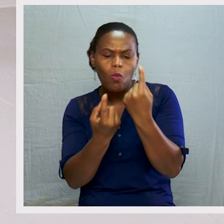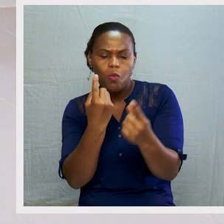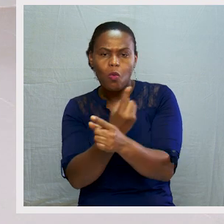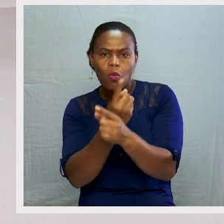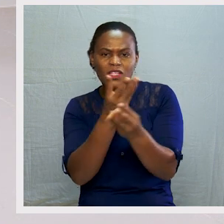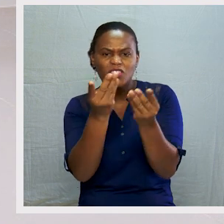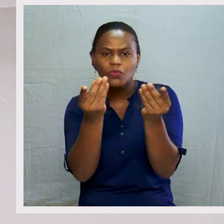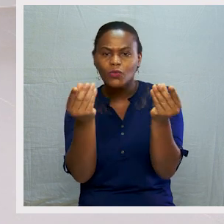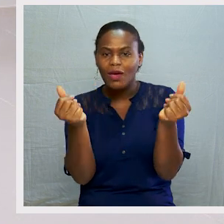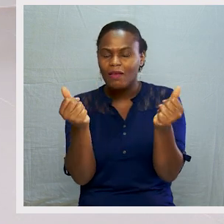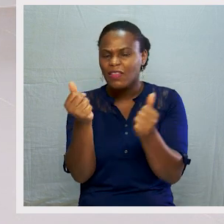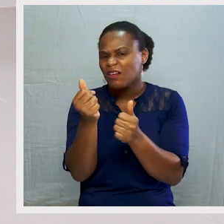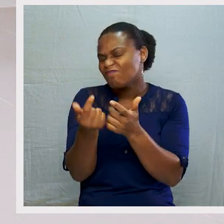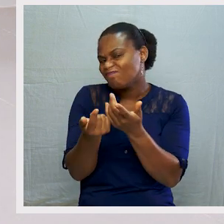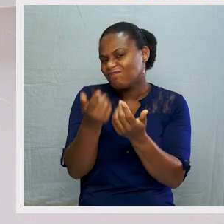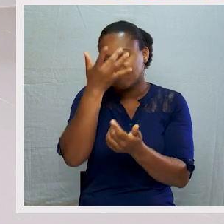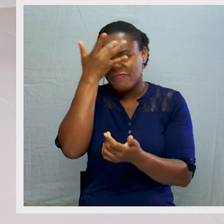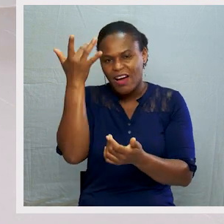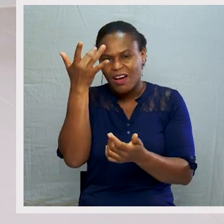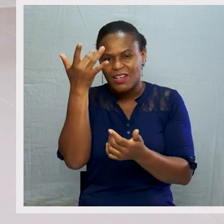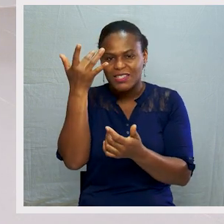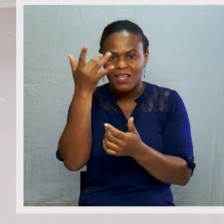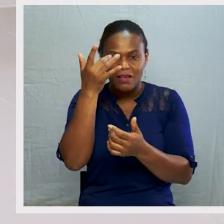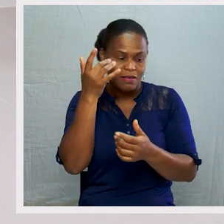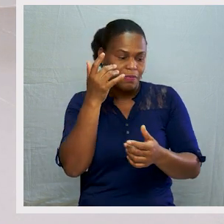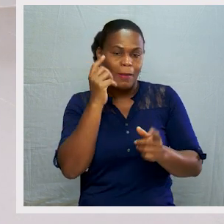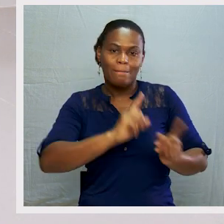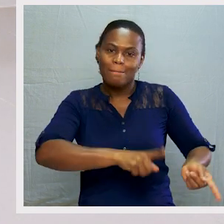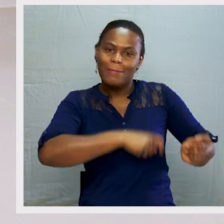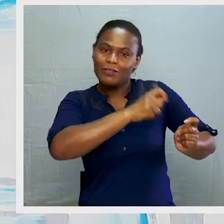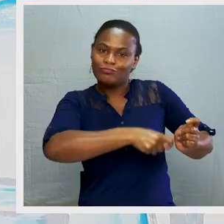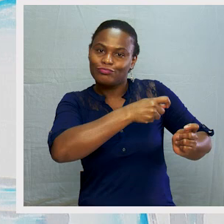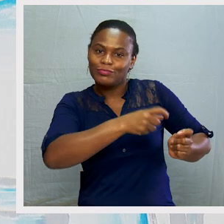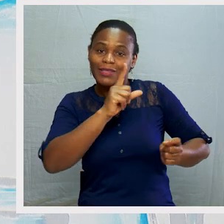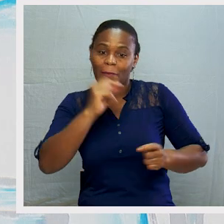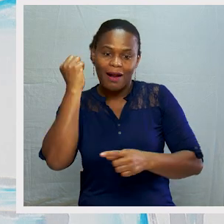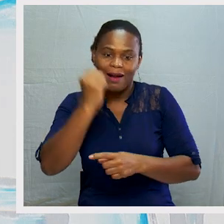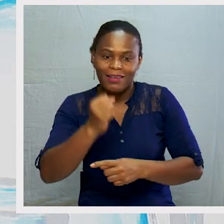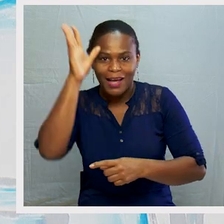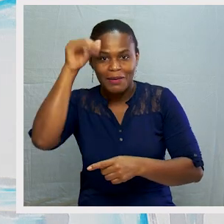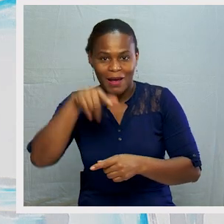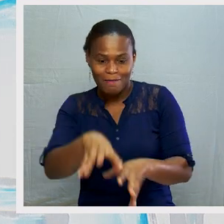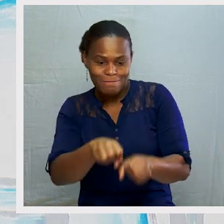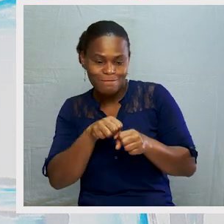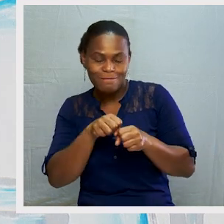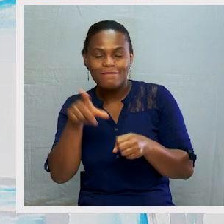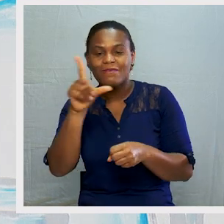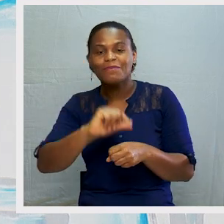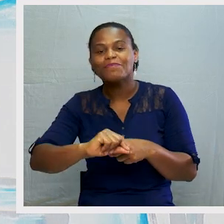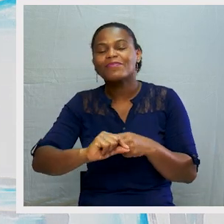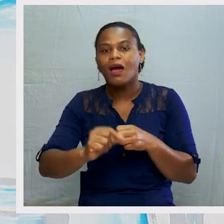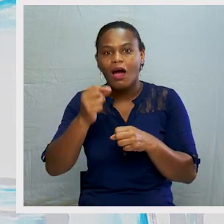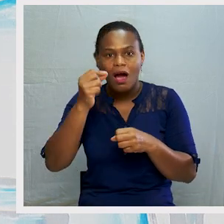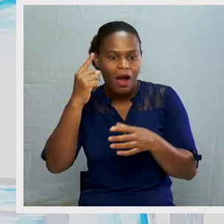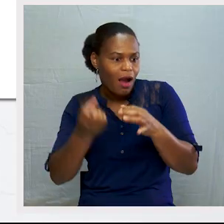instrumentos para lhes facilitar na pesca e na caça. Eles inventaram e